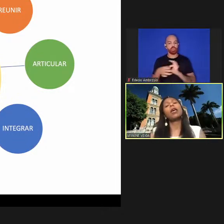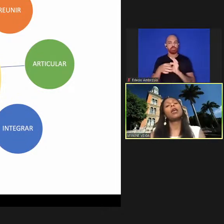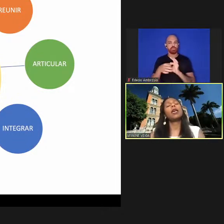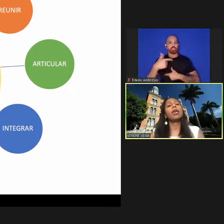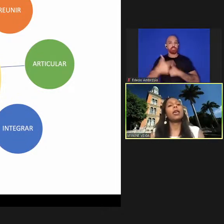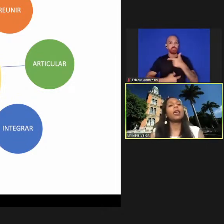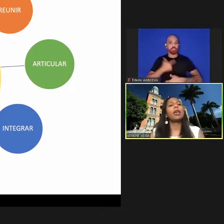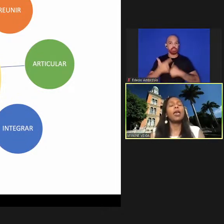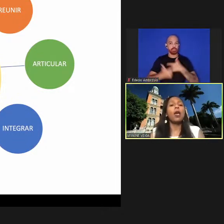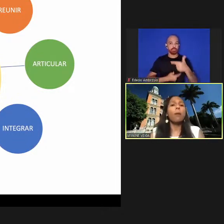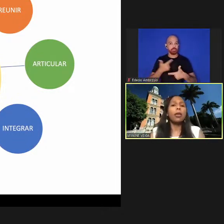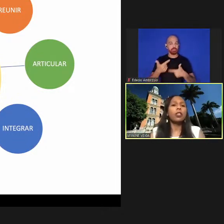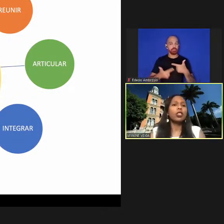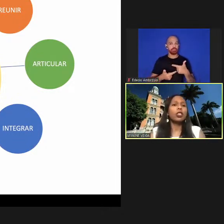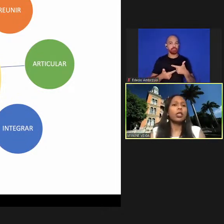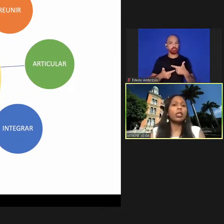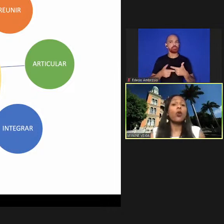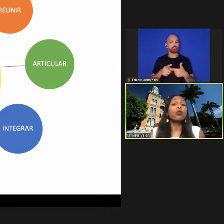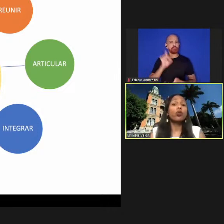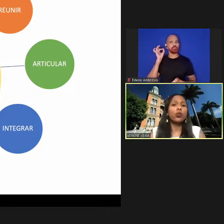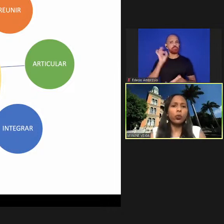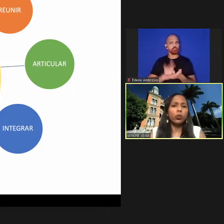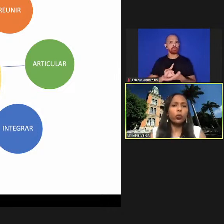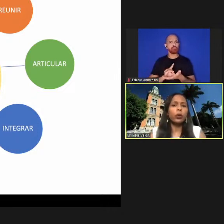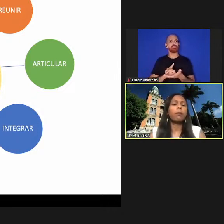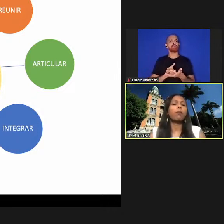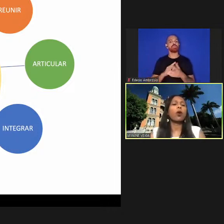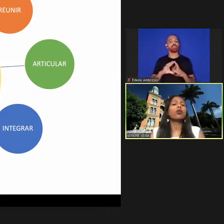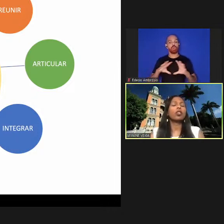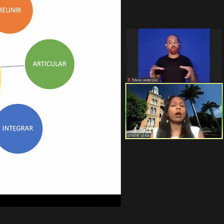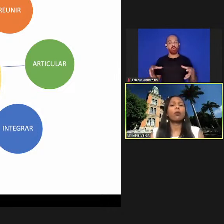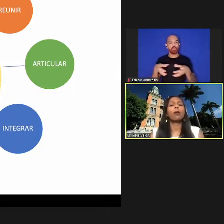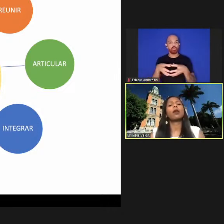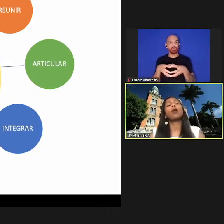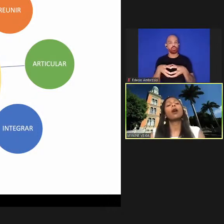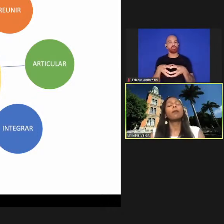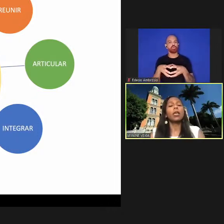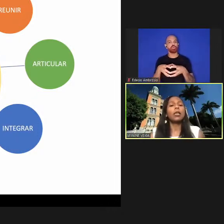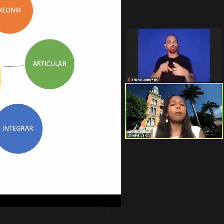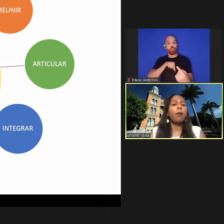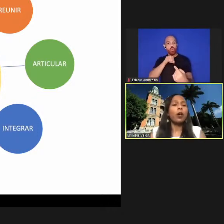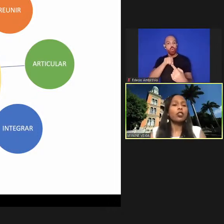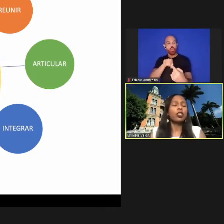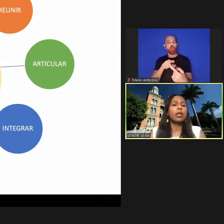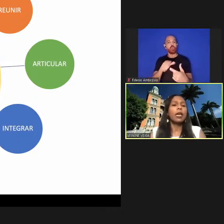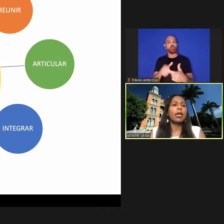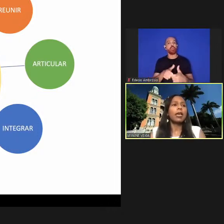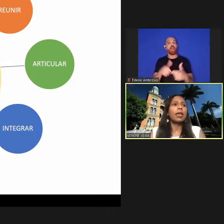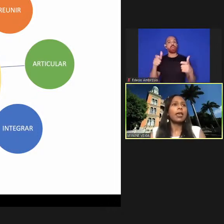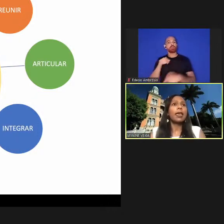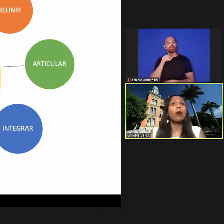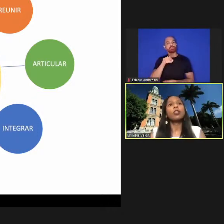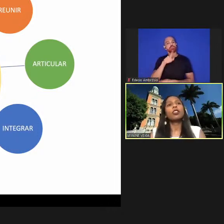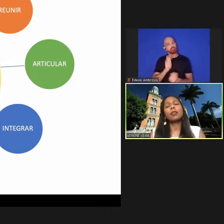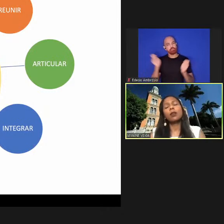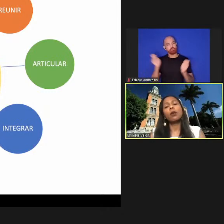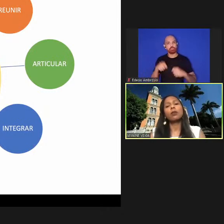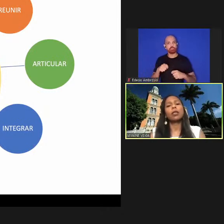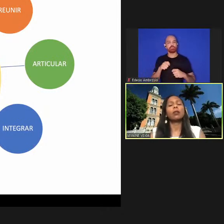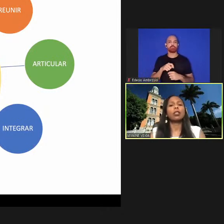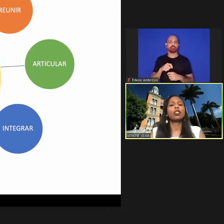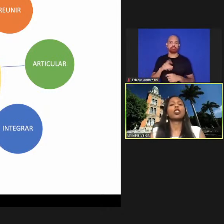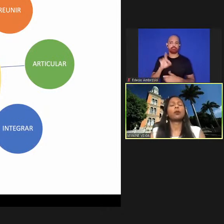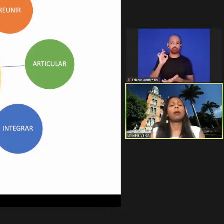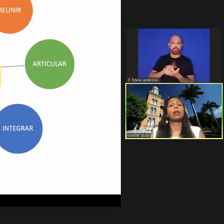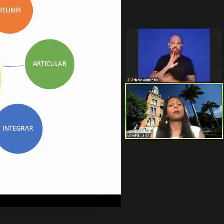é realmente em conjunto em prol de algo maior ele pode realmente trazer o